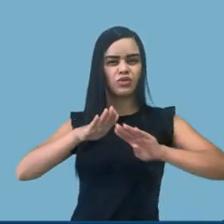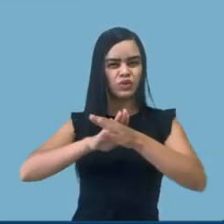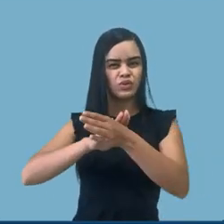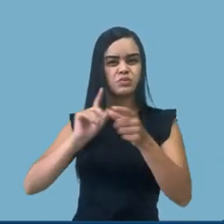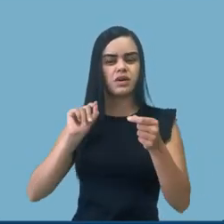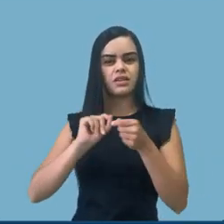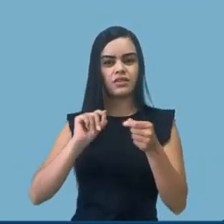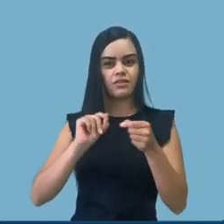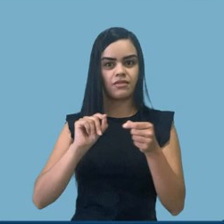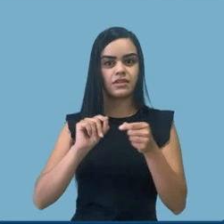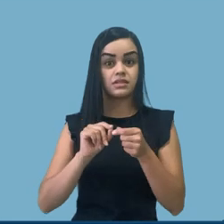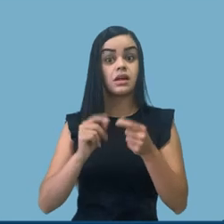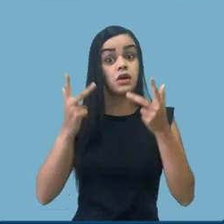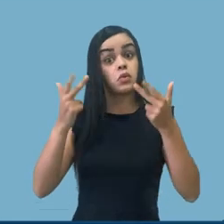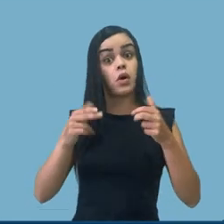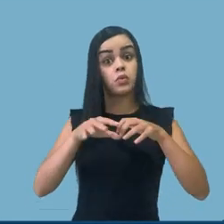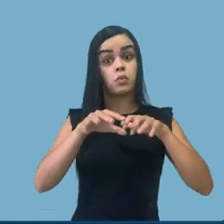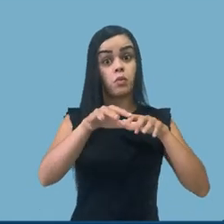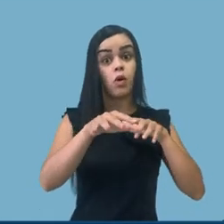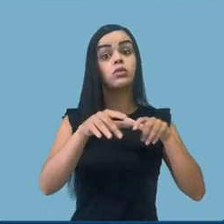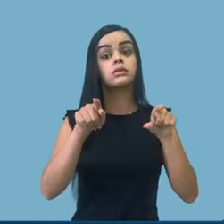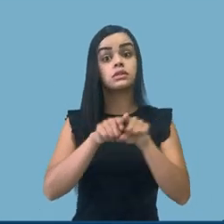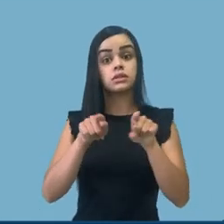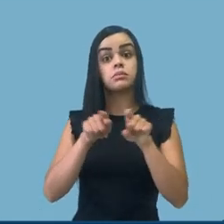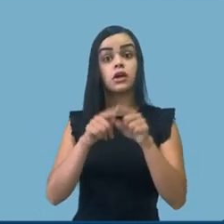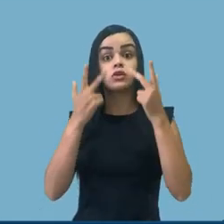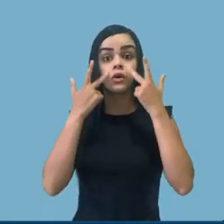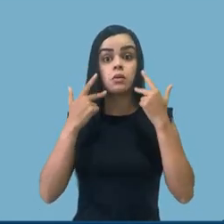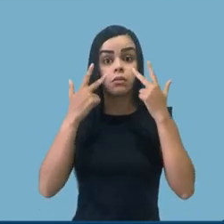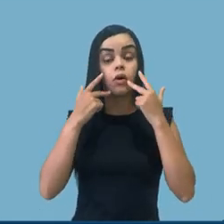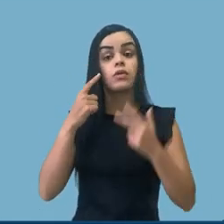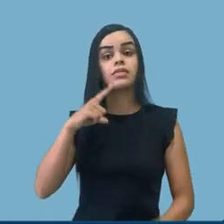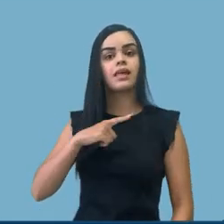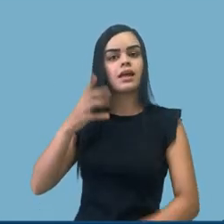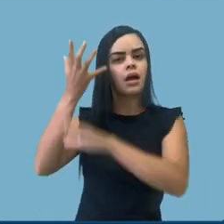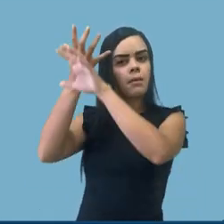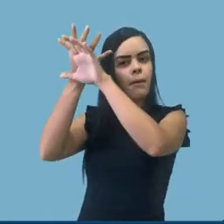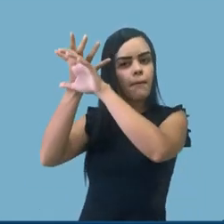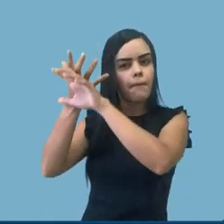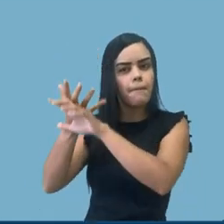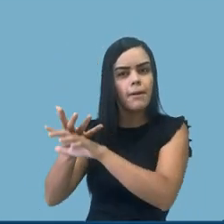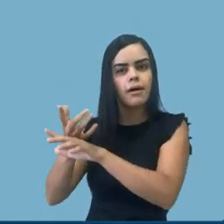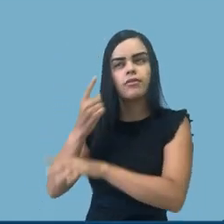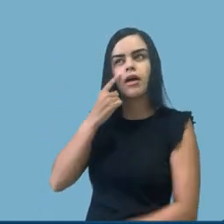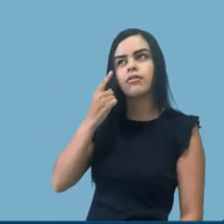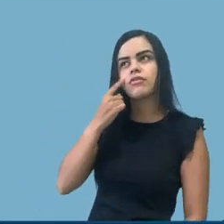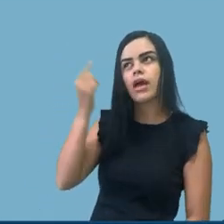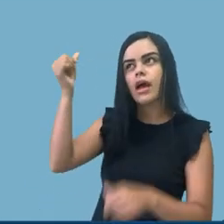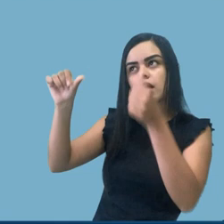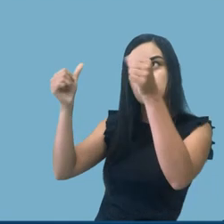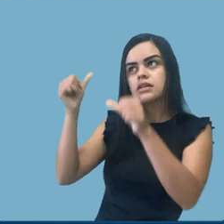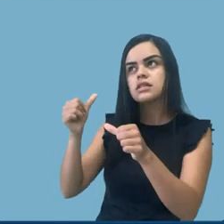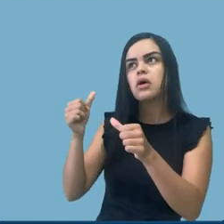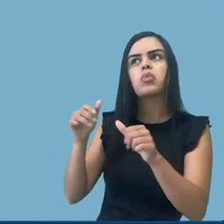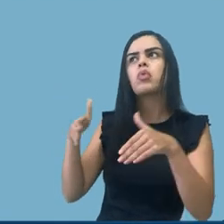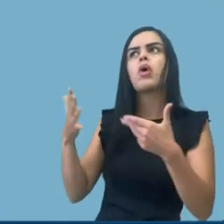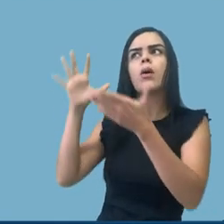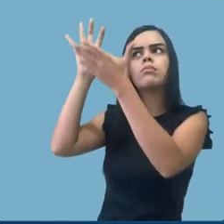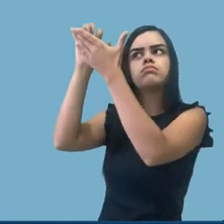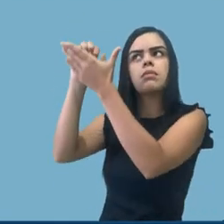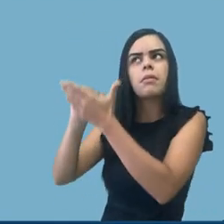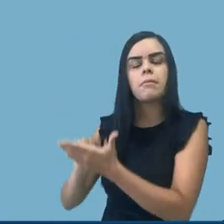nos períodos especiais. Vai ter um conjunto de disciplinas em que ele vai decidir pelas quais ele gostaria de se matricular.